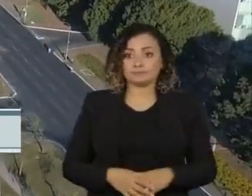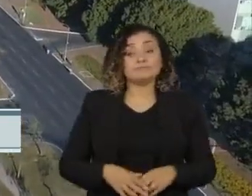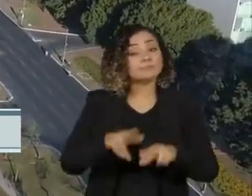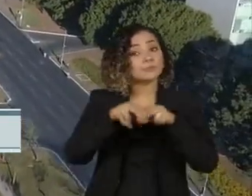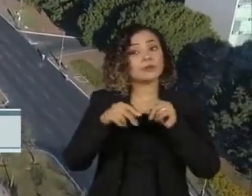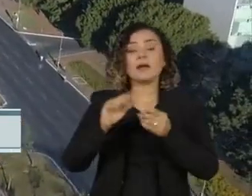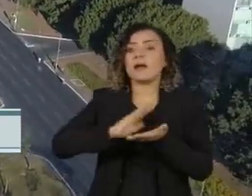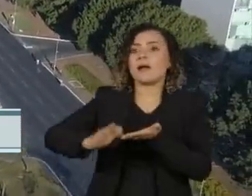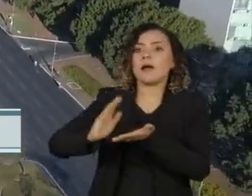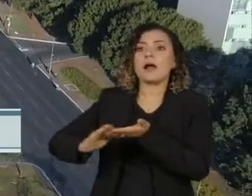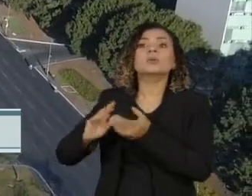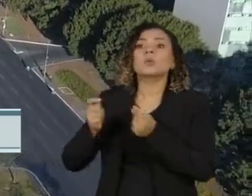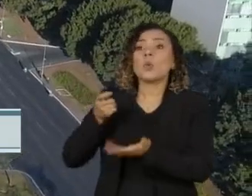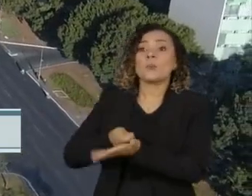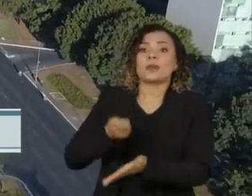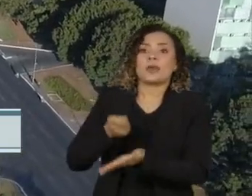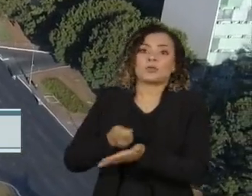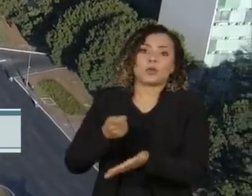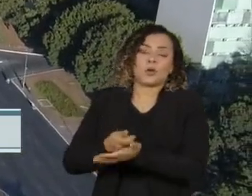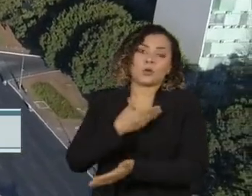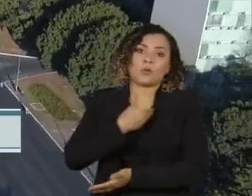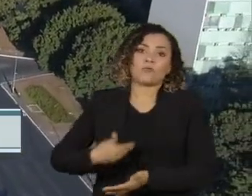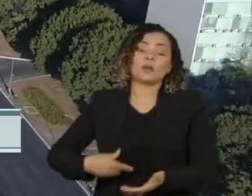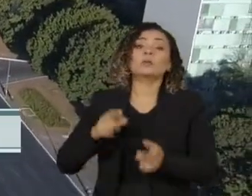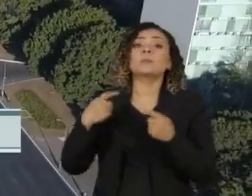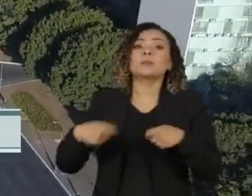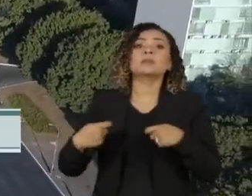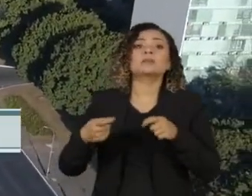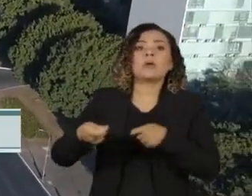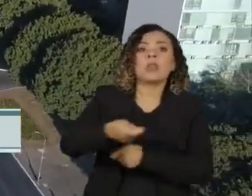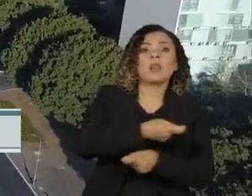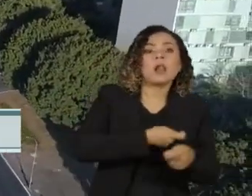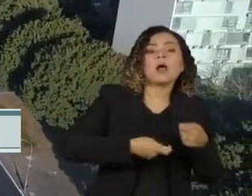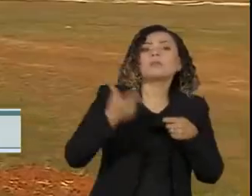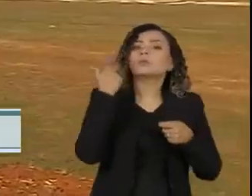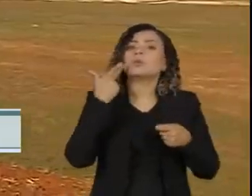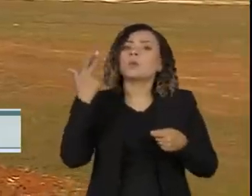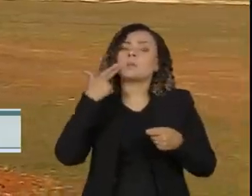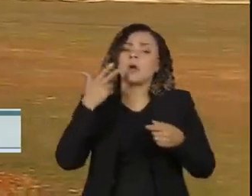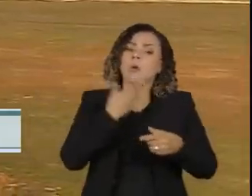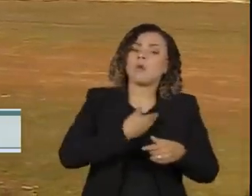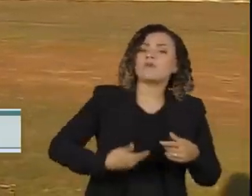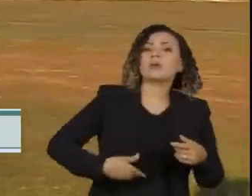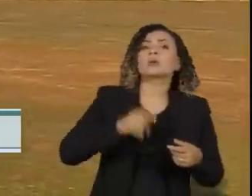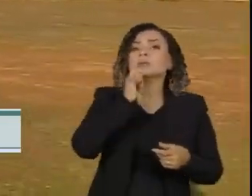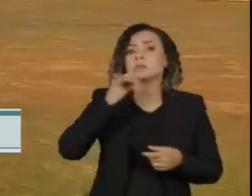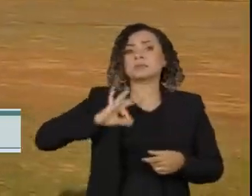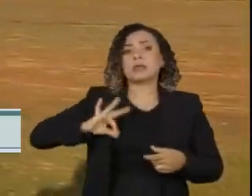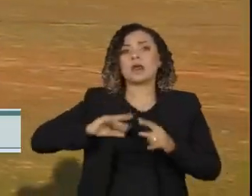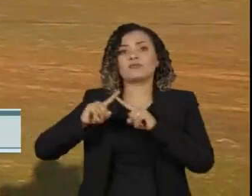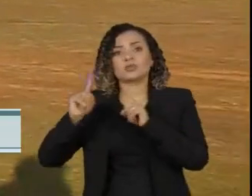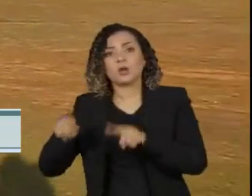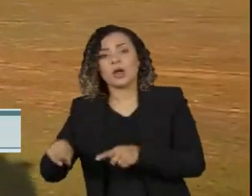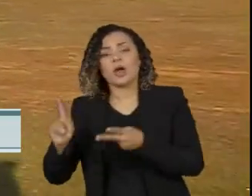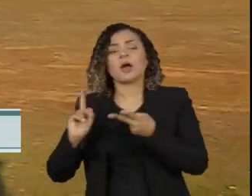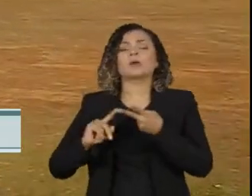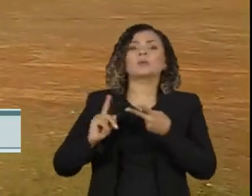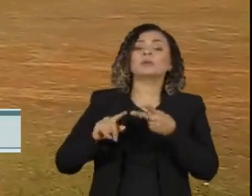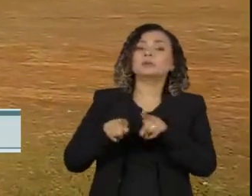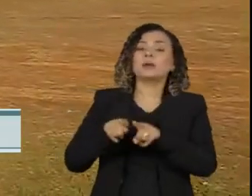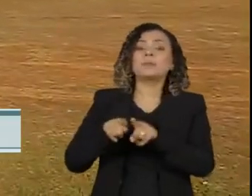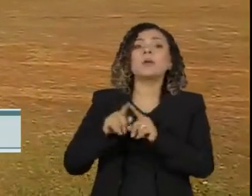discricionários, obrigatórios, usados para manter a máquina pública funcionando, como os salários dos servidores, além da